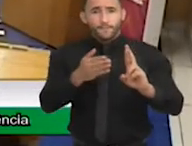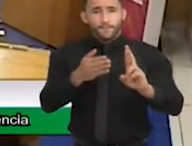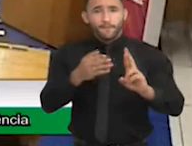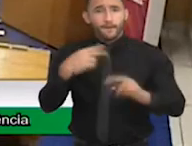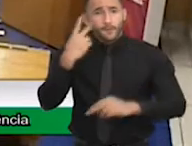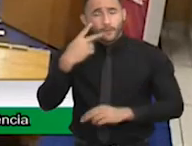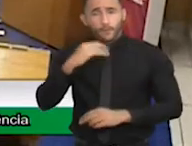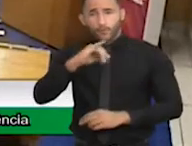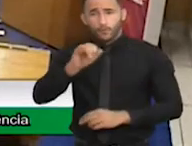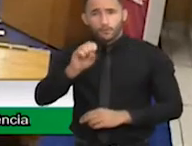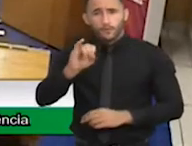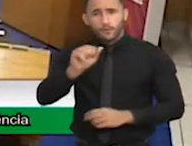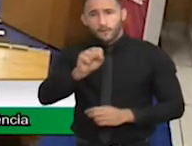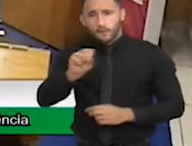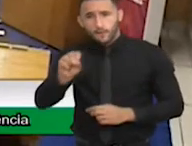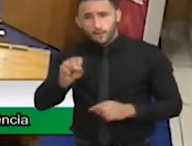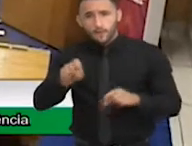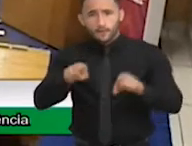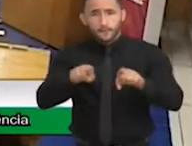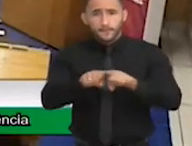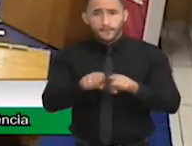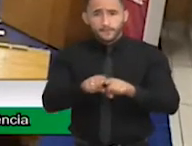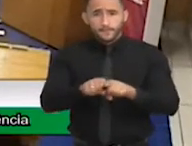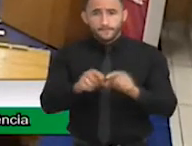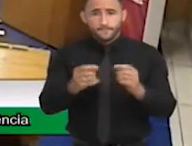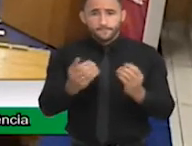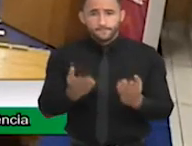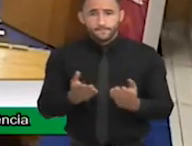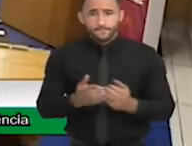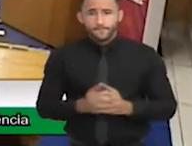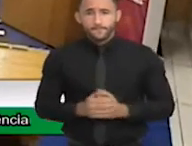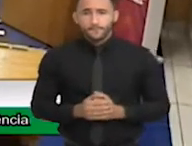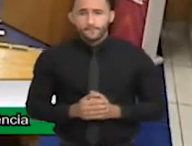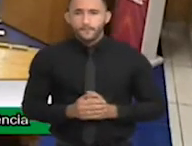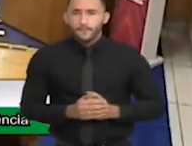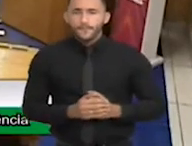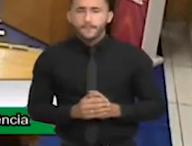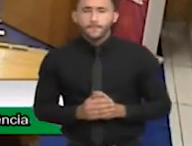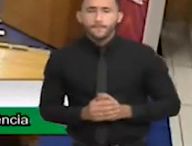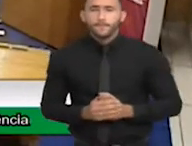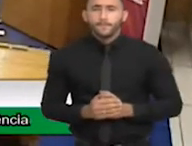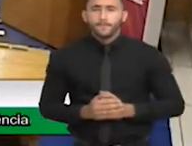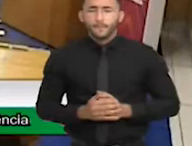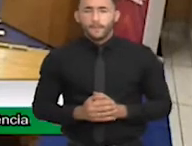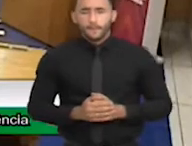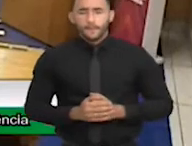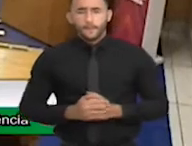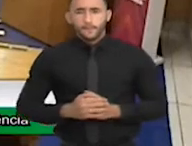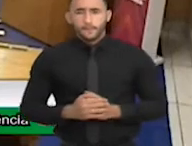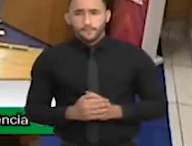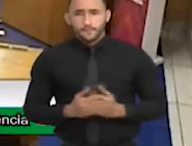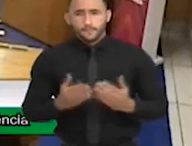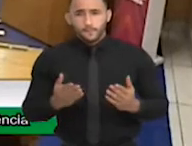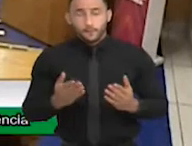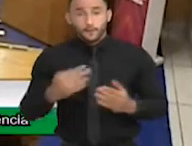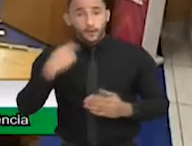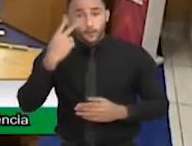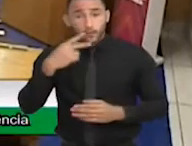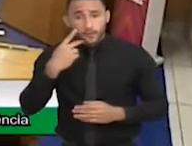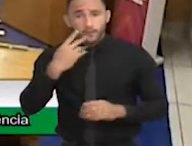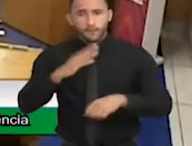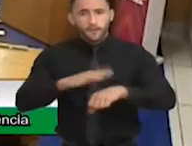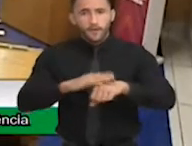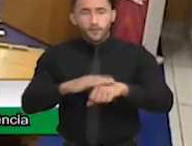Josias, e na pessoa do nosso vereador que fez o requerimento, vereador